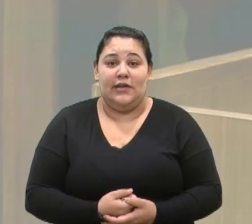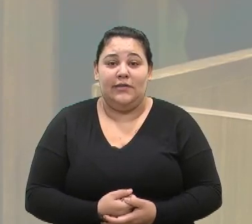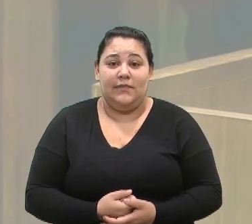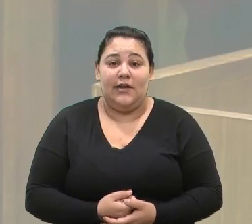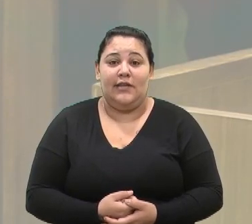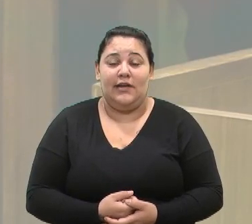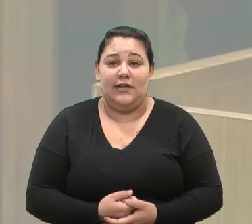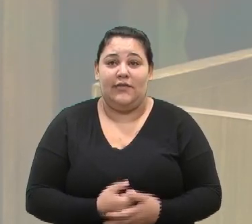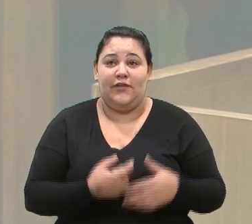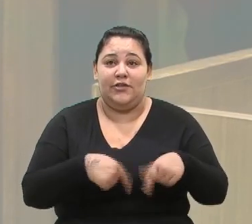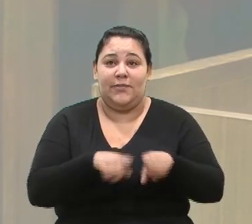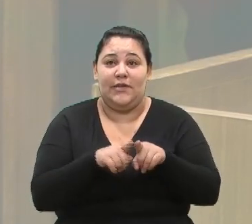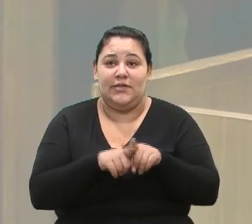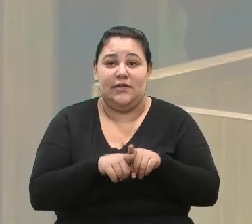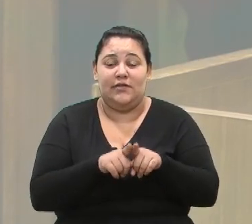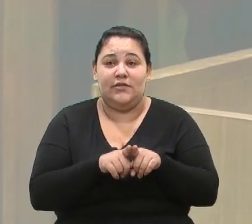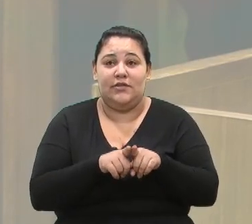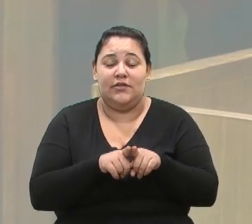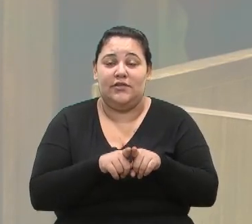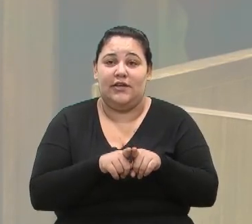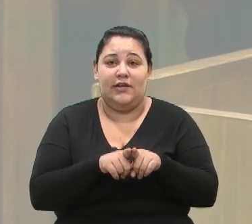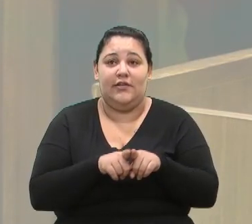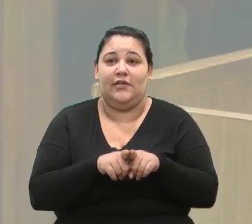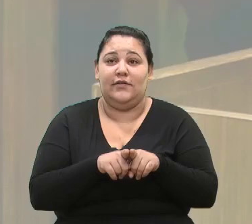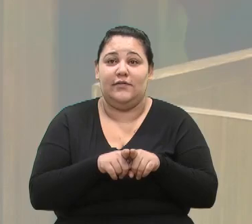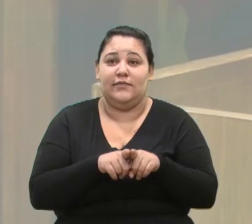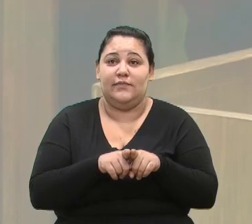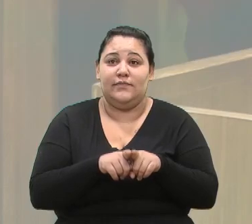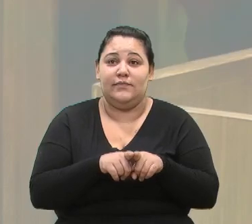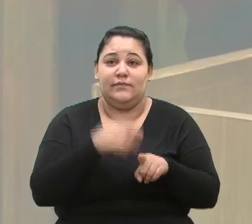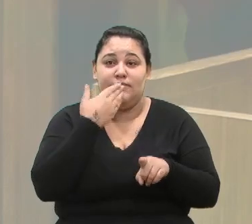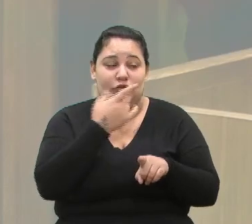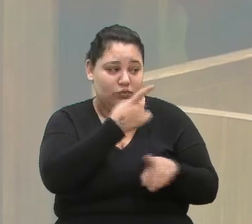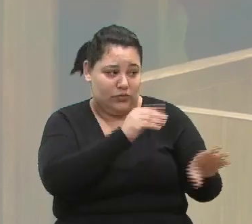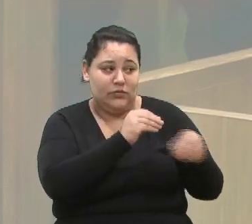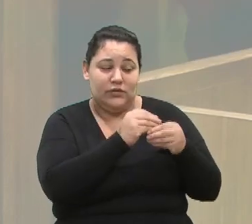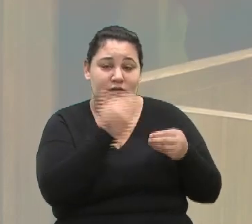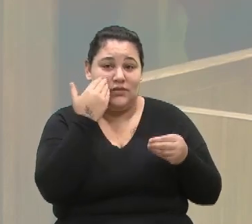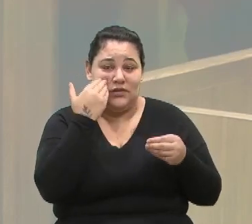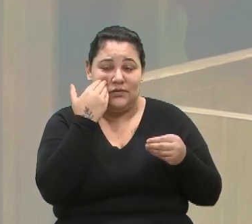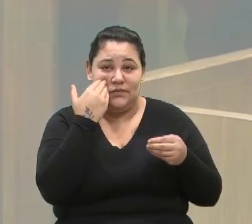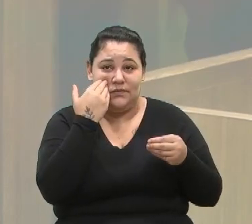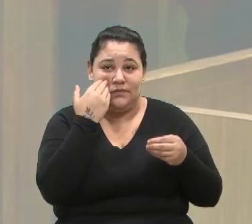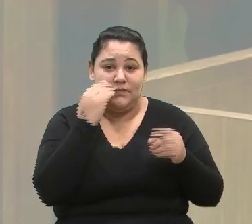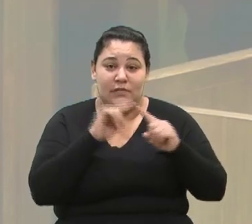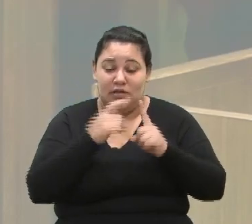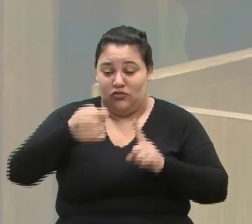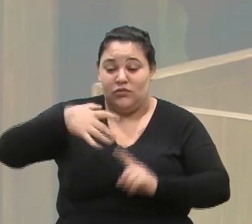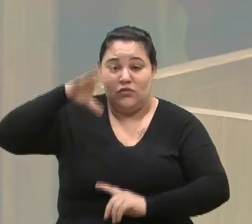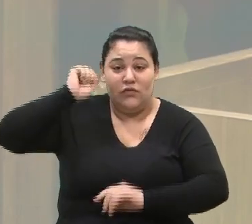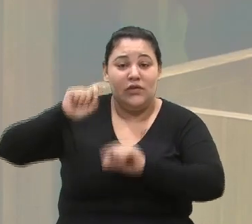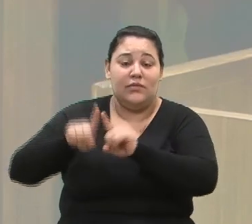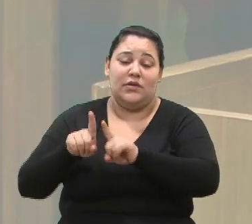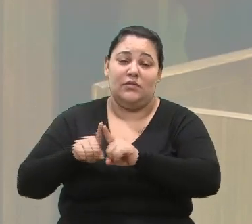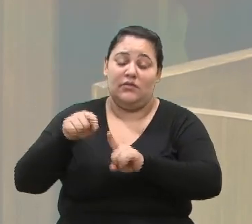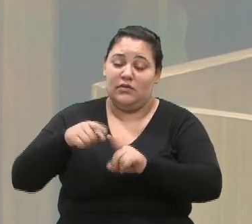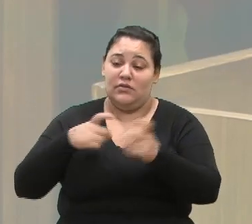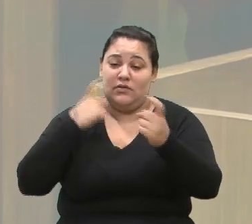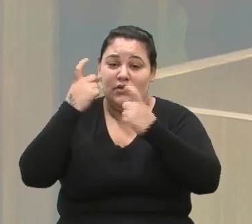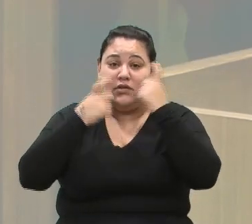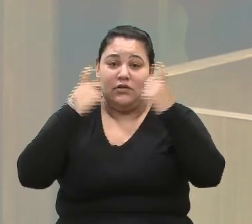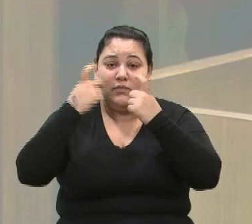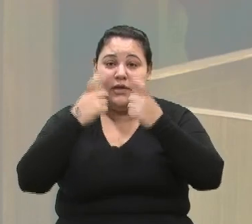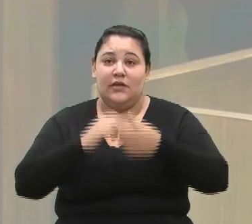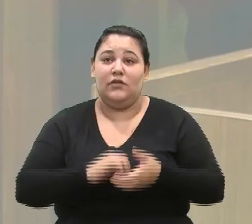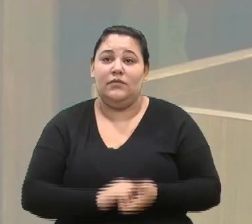E eu acho bem importante, e fico feliz que o senhor pediu a parte, porque nós precisamos ouvi-lo. Essa preocupação tem que ser de todos.